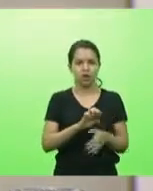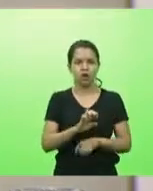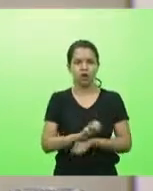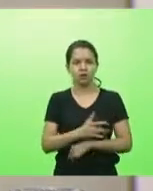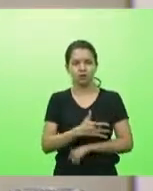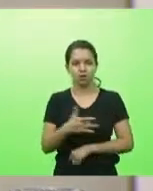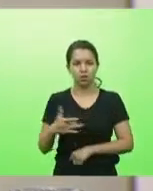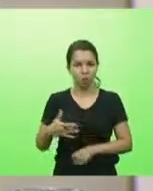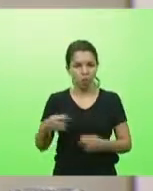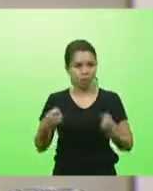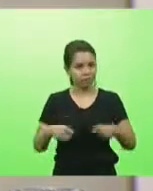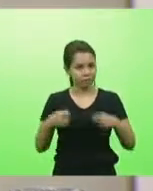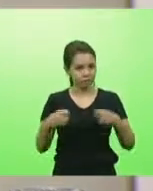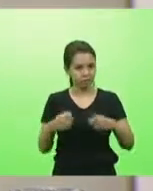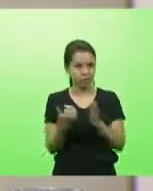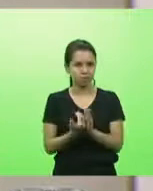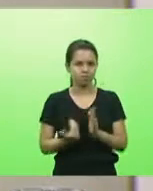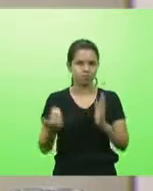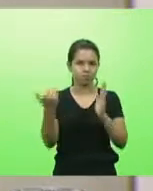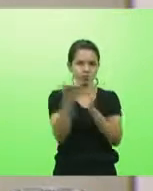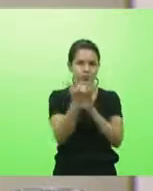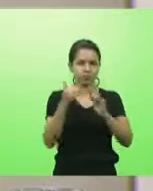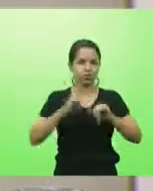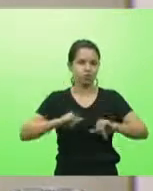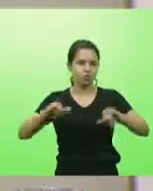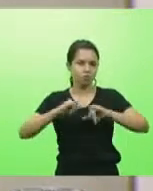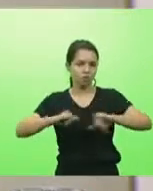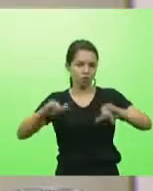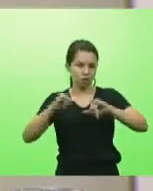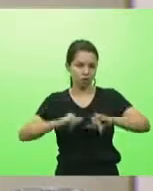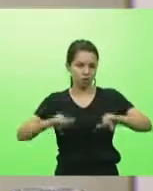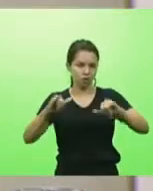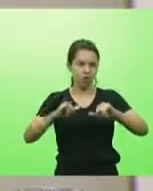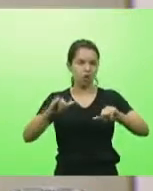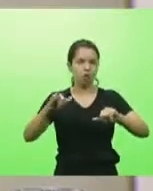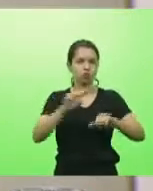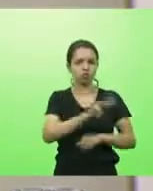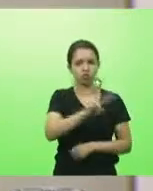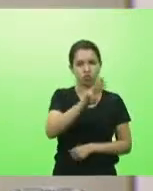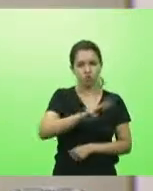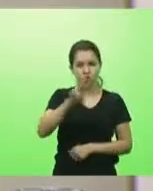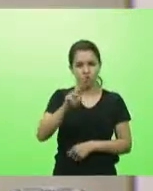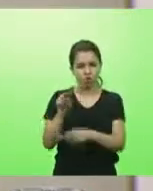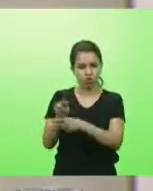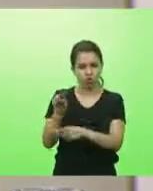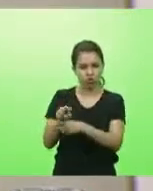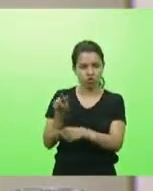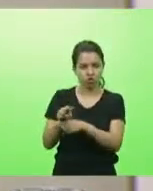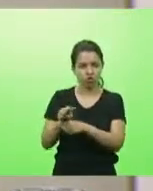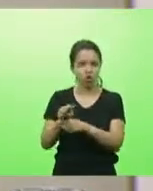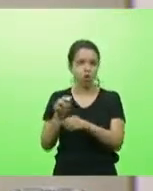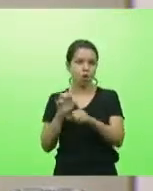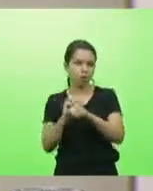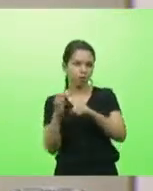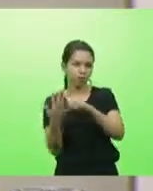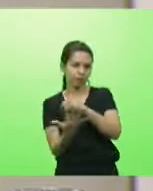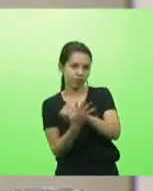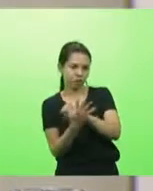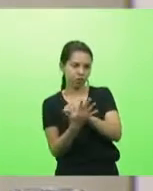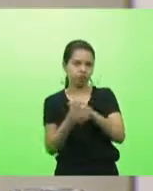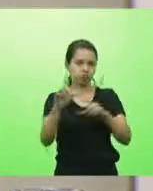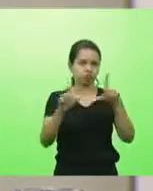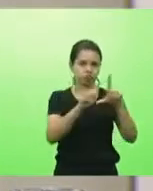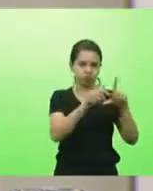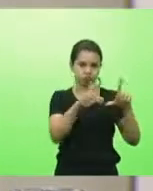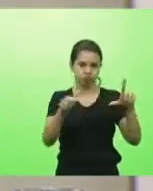intensifiquem a divulgação do canal Vigia Covid, através dos veículos de comunicação, em discussão. Não havendo quem queira